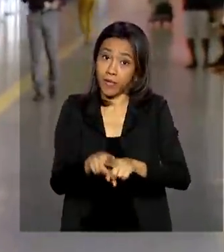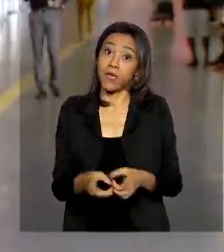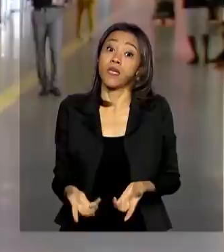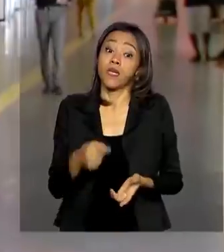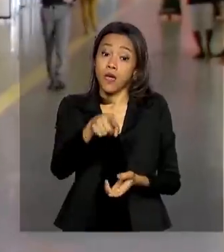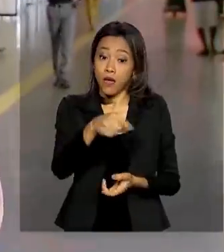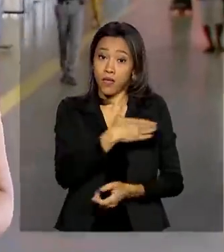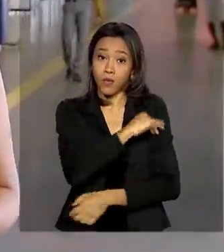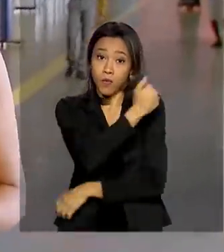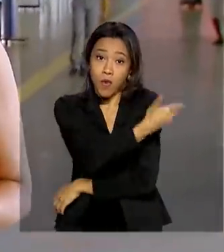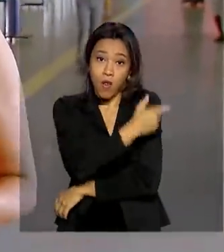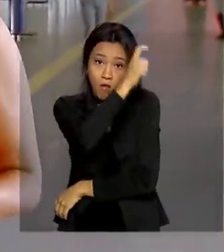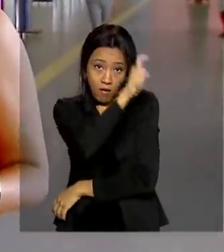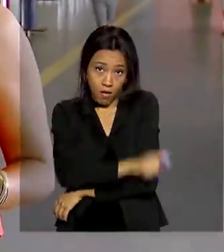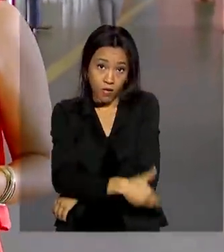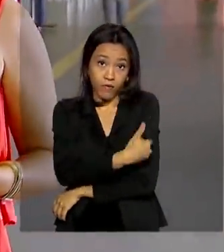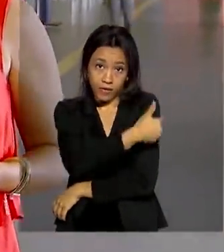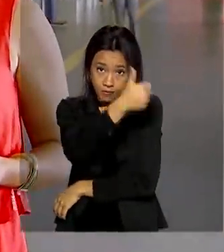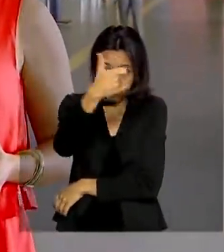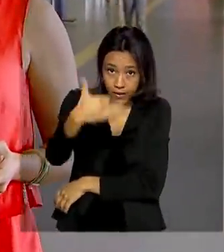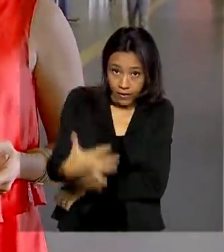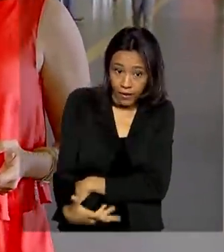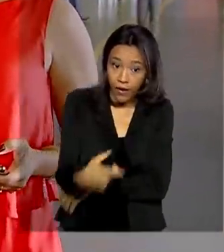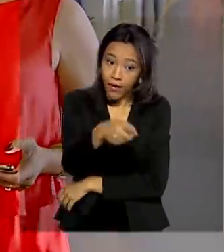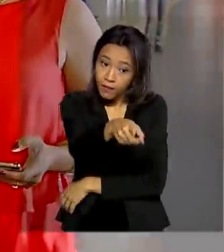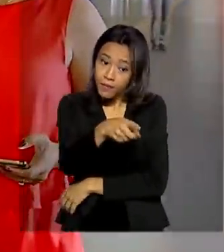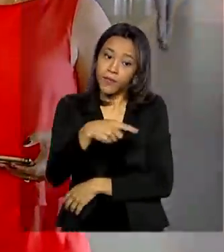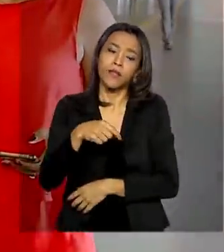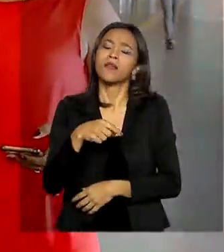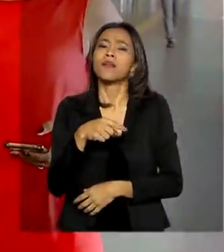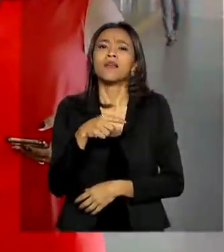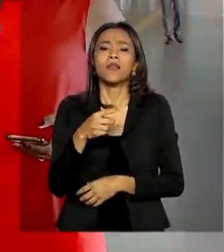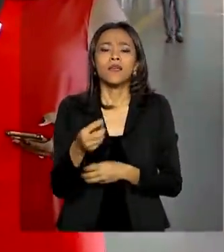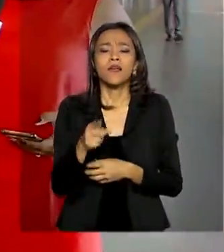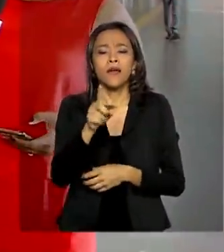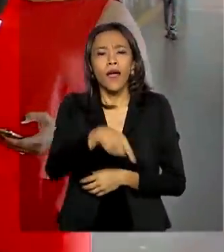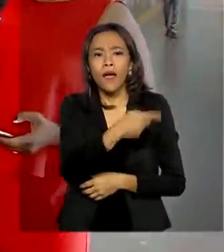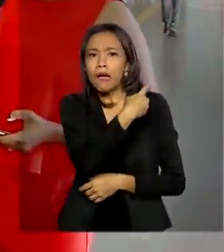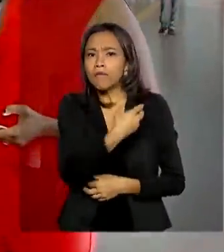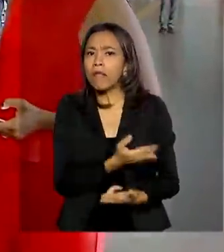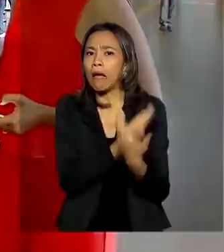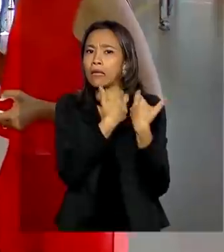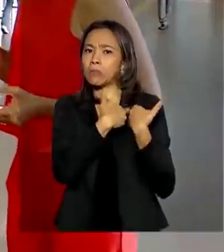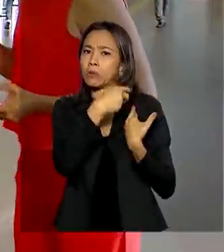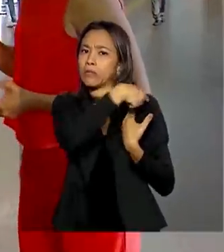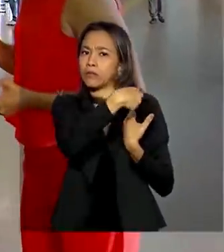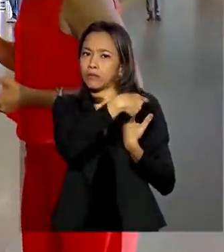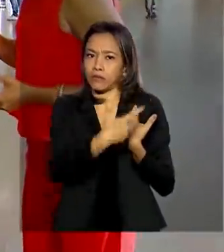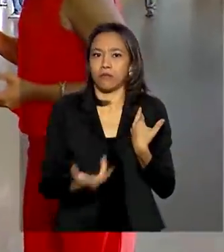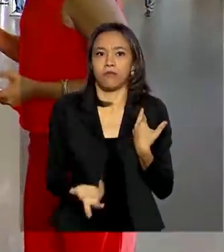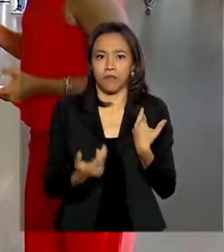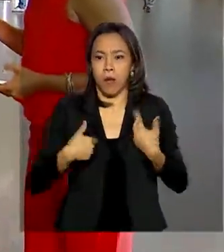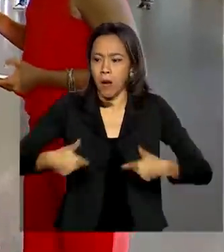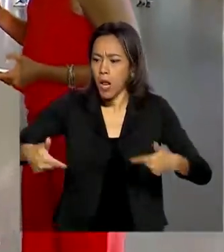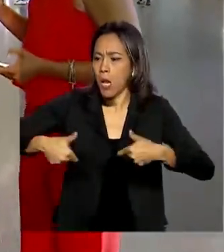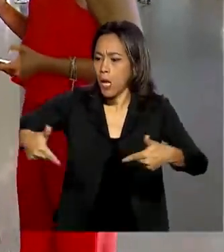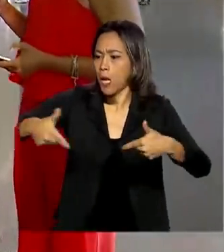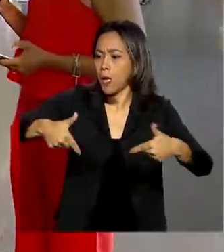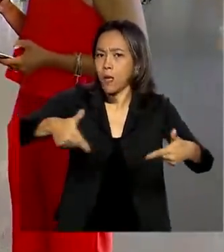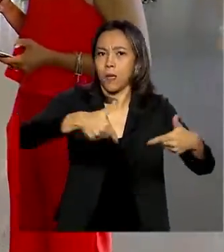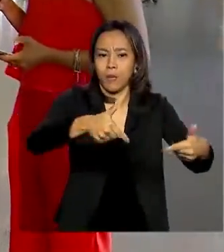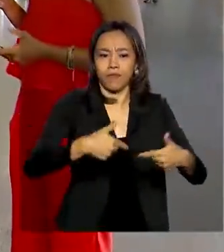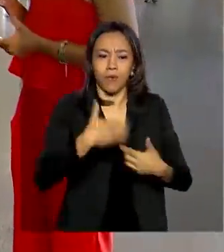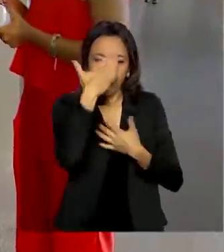trabalho, o Tenente Coronel Boaventura, do Comando Conjunto Planalto, que é responsável por essa operação. Coronel, obrigada pela sua